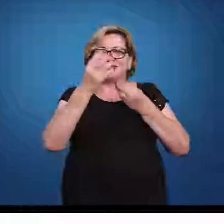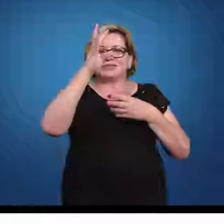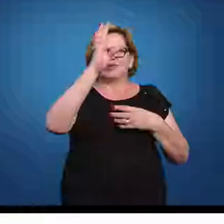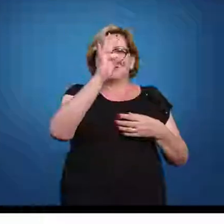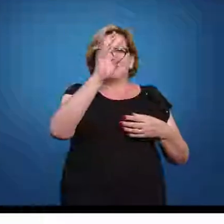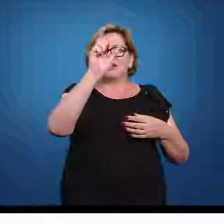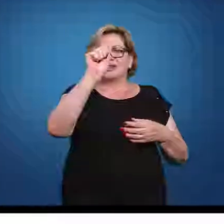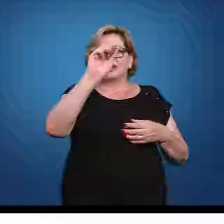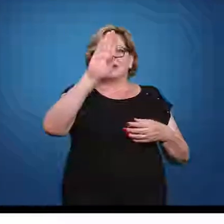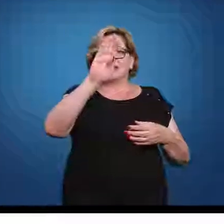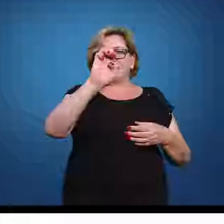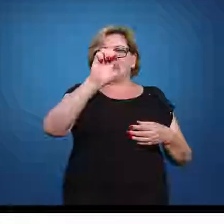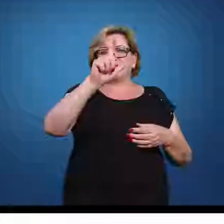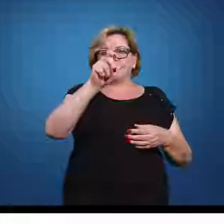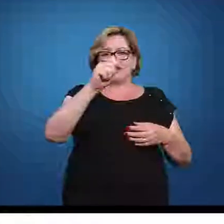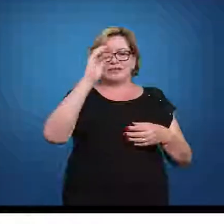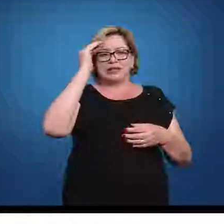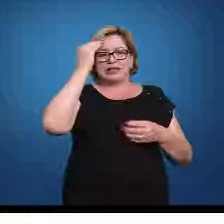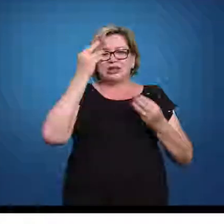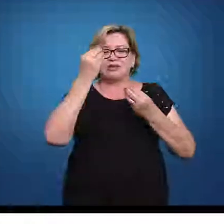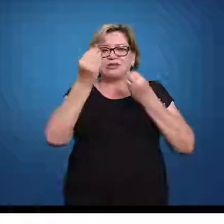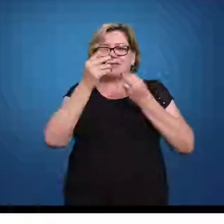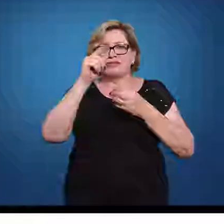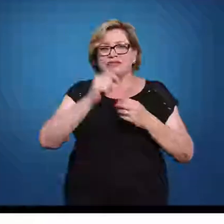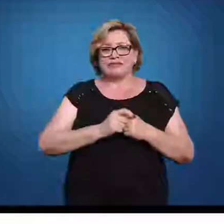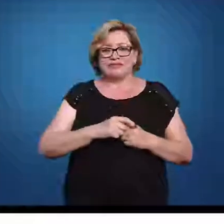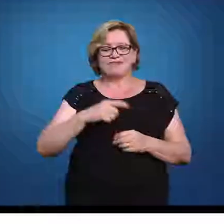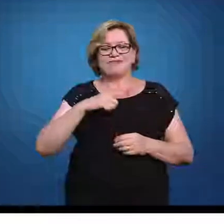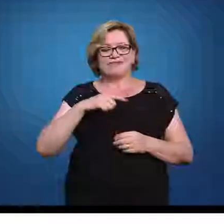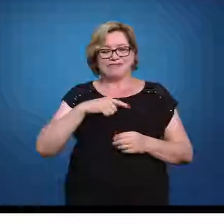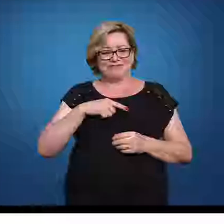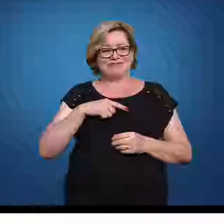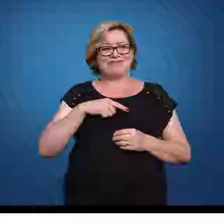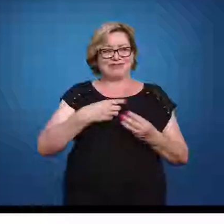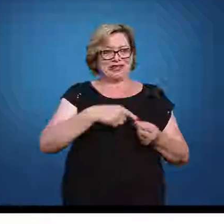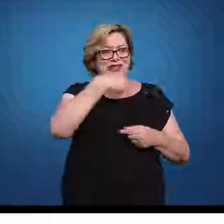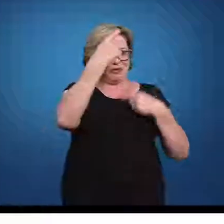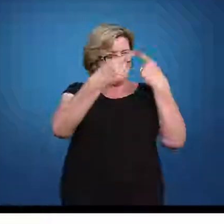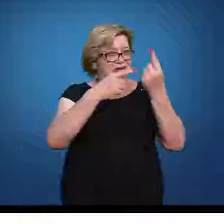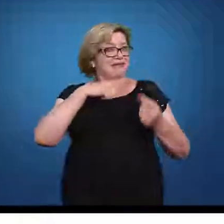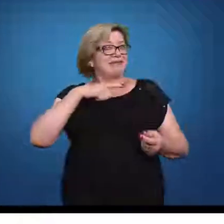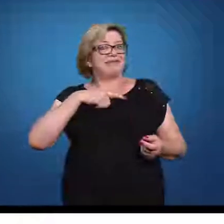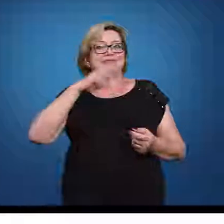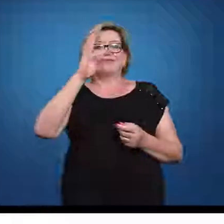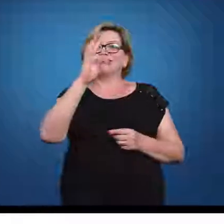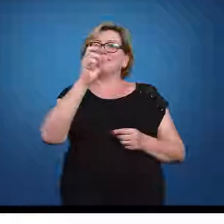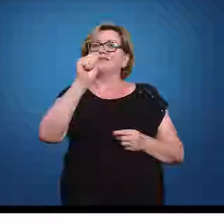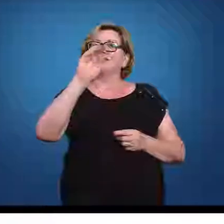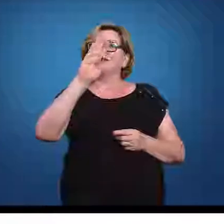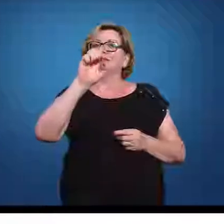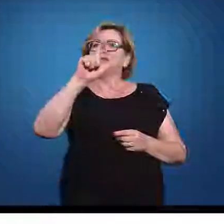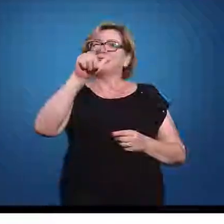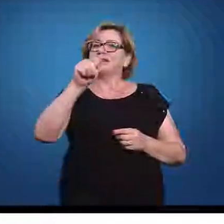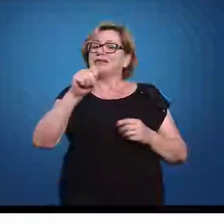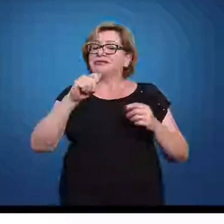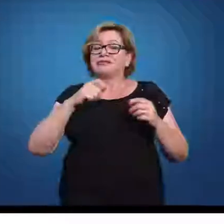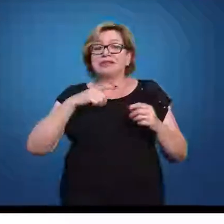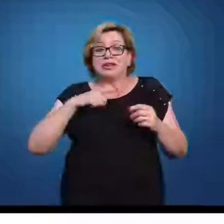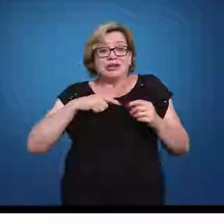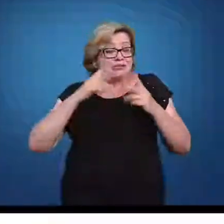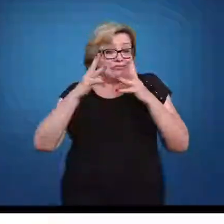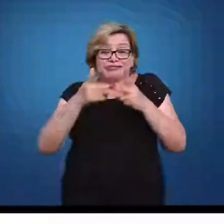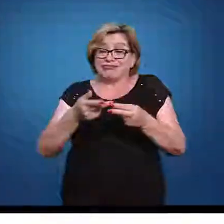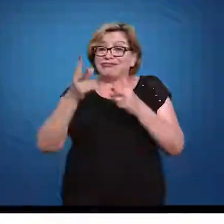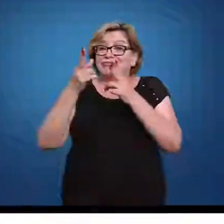tabela e entender como ela funciona. Então, vocês vão ter uma tabela, tem diferentes tabelas, mas todas elas têm a mesma ideia.